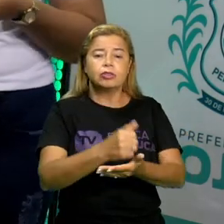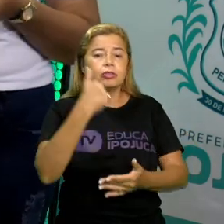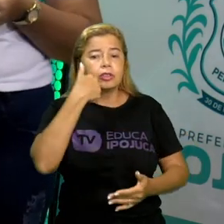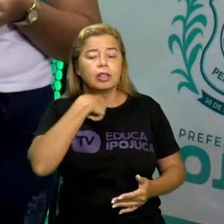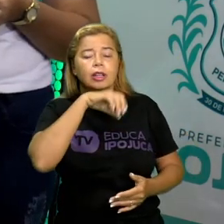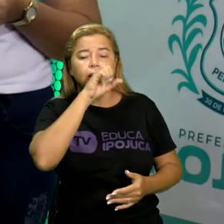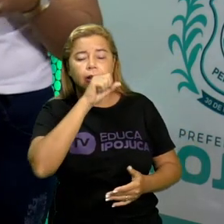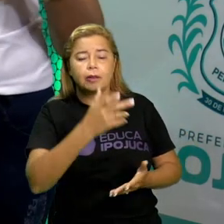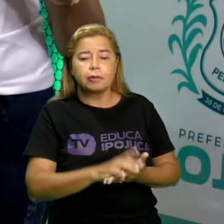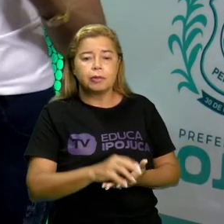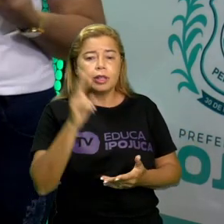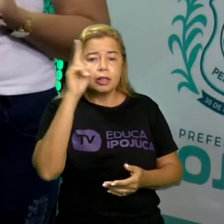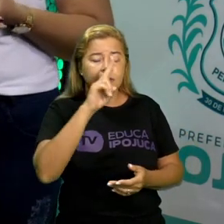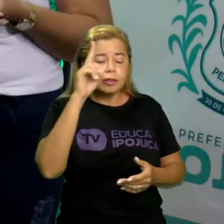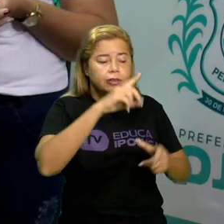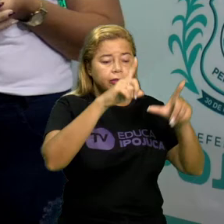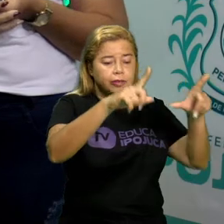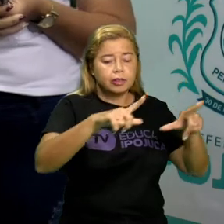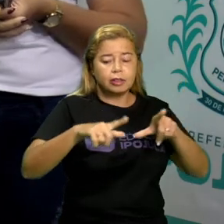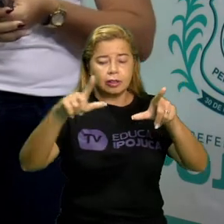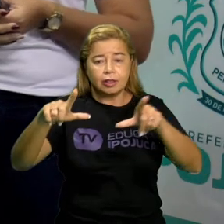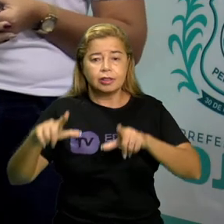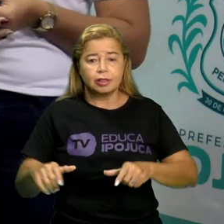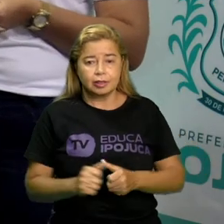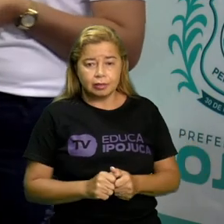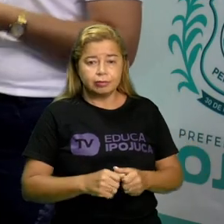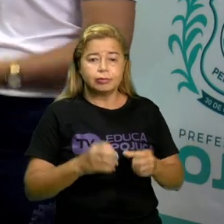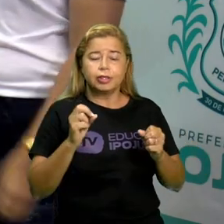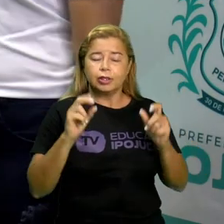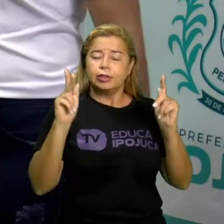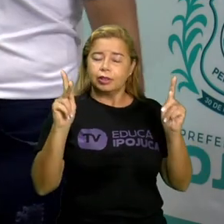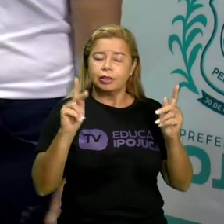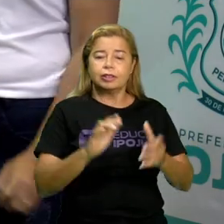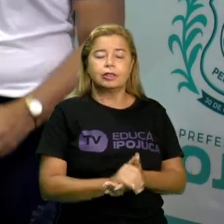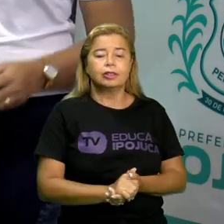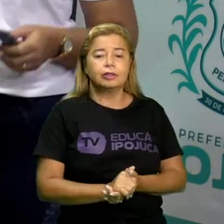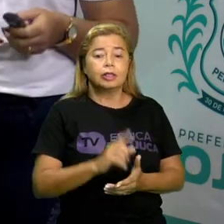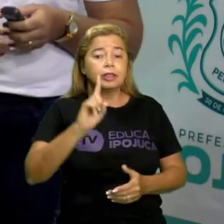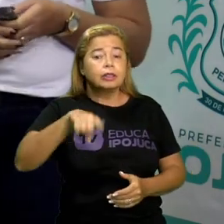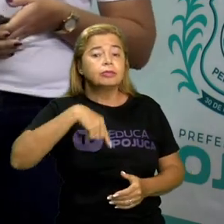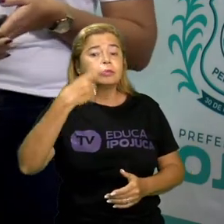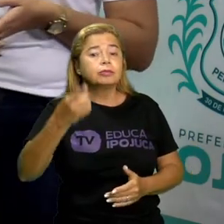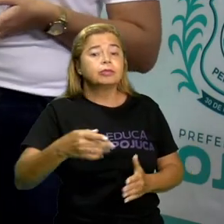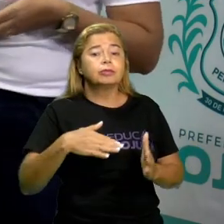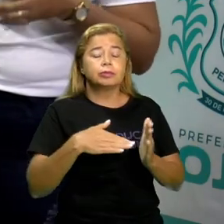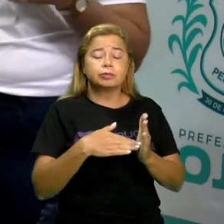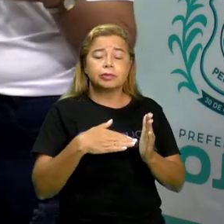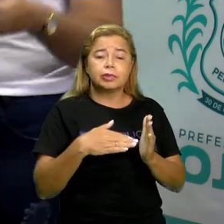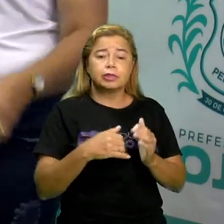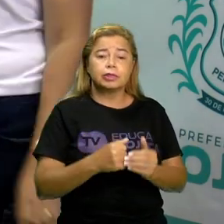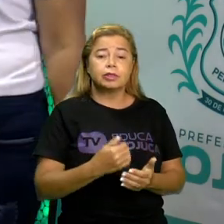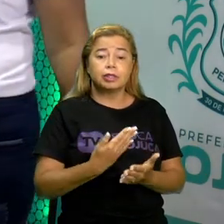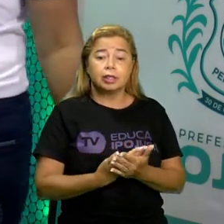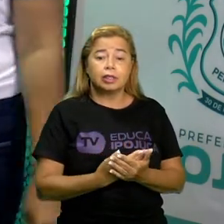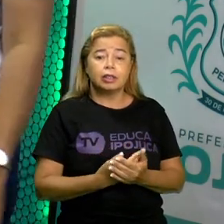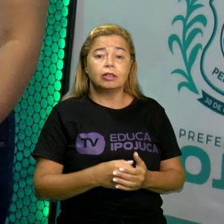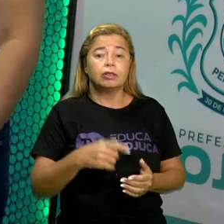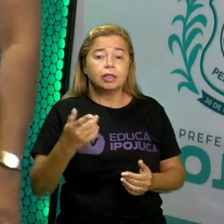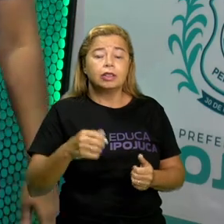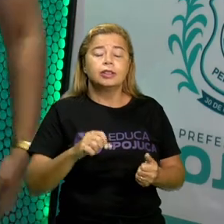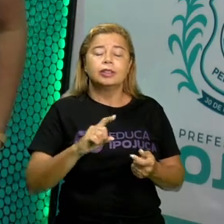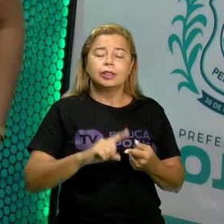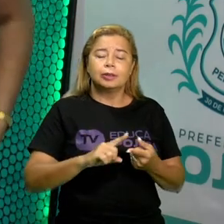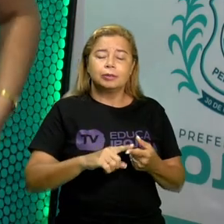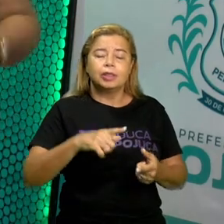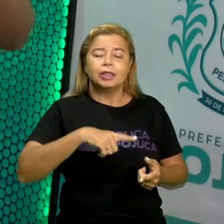onde fica localizado esses órgãos tão importantes da cidade da gente. Tá bom? E na próxima aula a gente vai estudar bastante coisas interessantes.